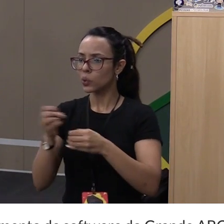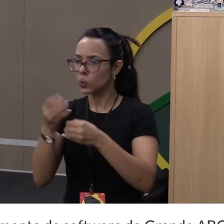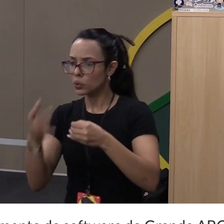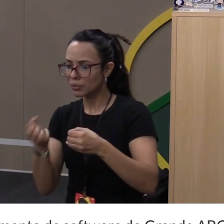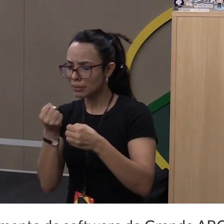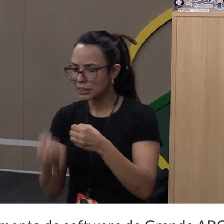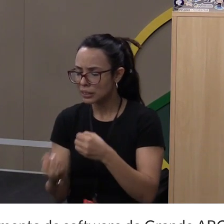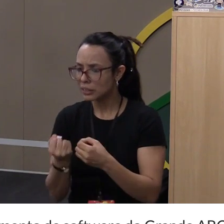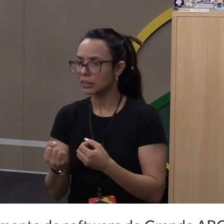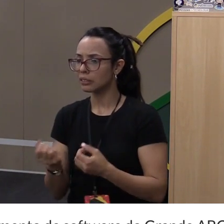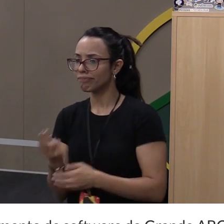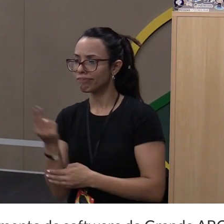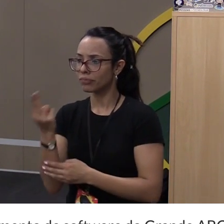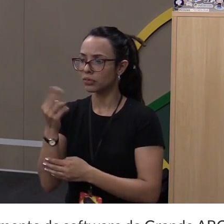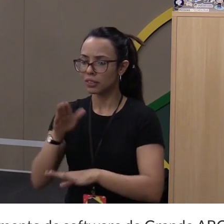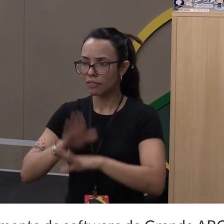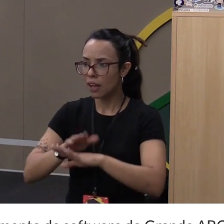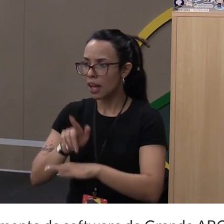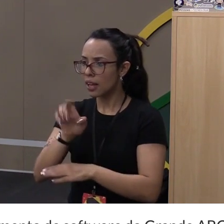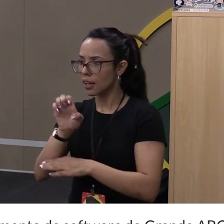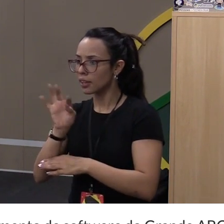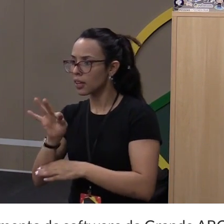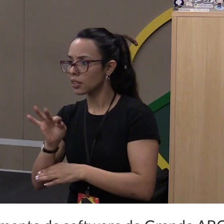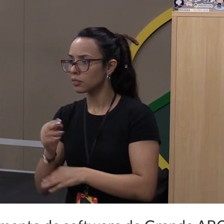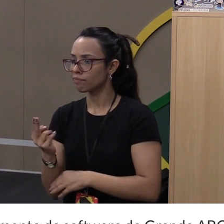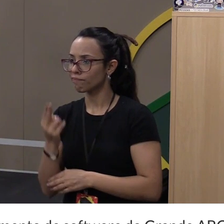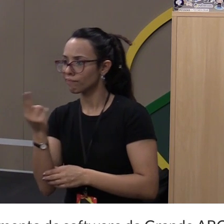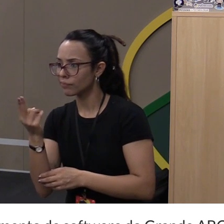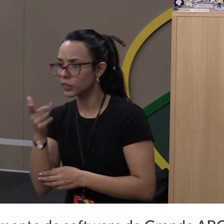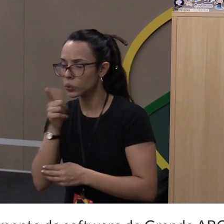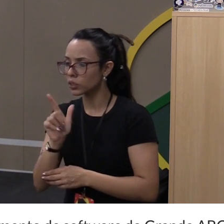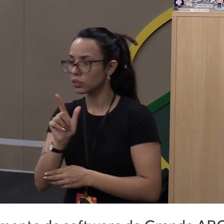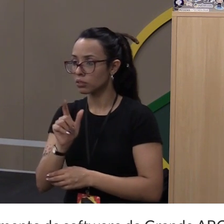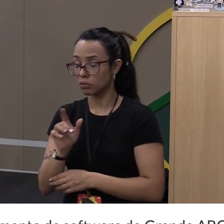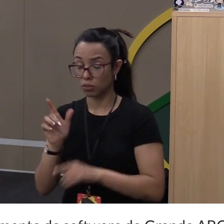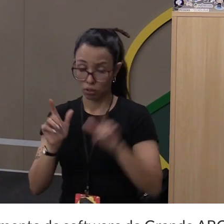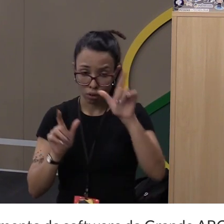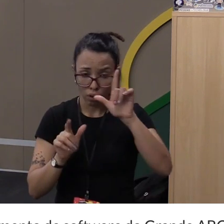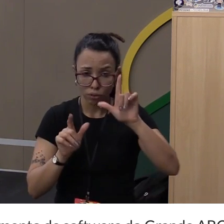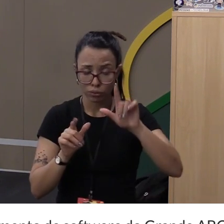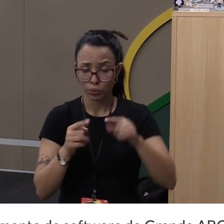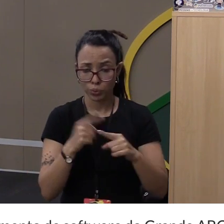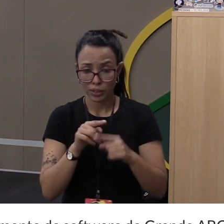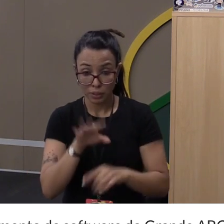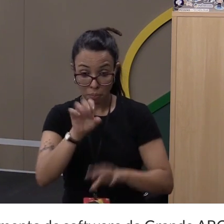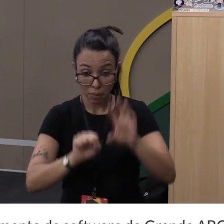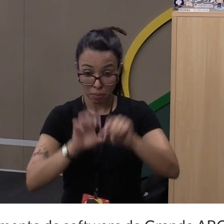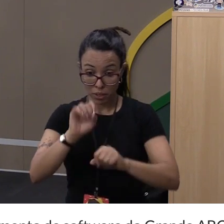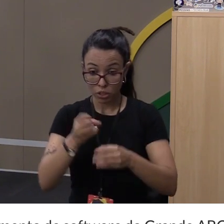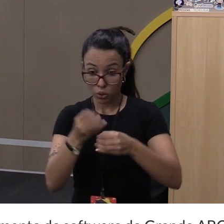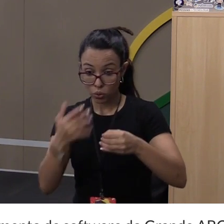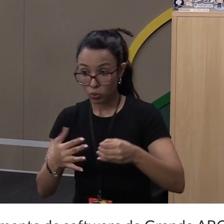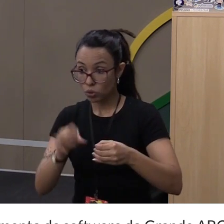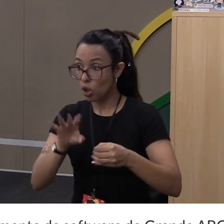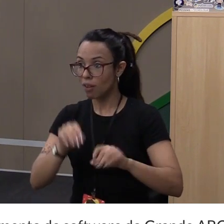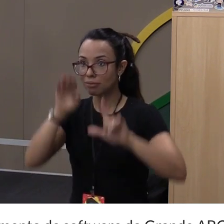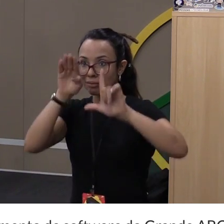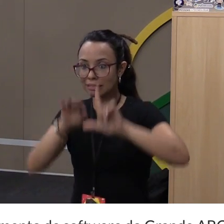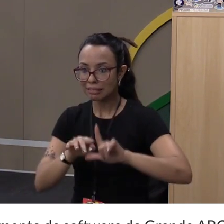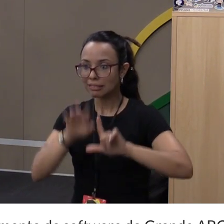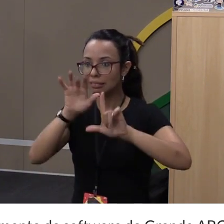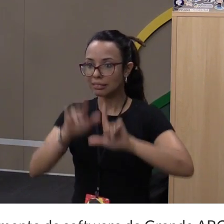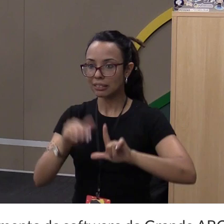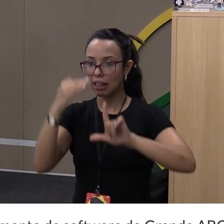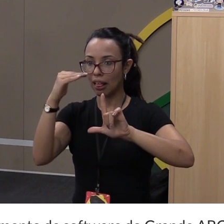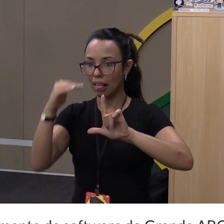faço o GET e não dá nada. Sim, porque você só está pegando conteúdo. Às vezes vem um conteúdo fei menos de linhas. E a partir